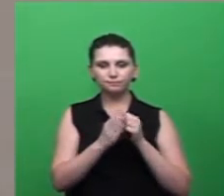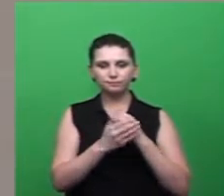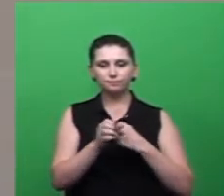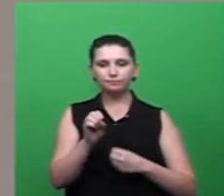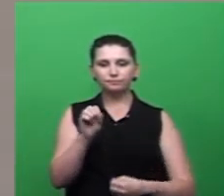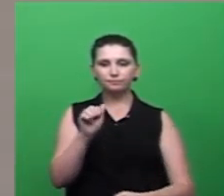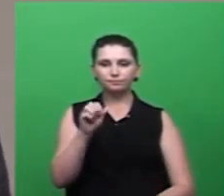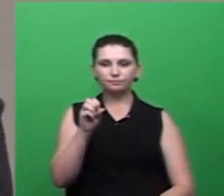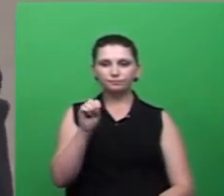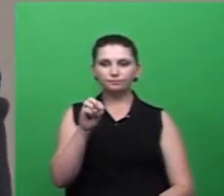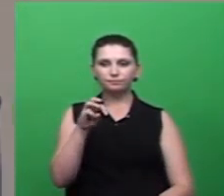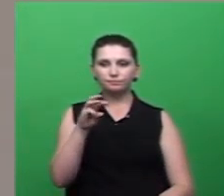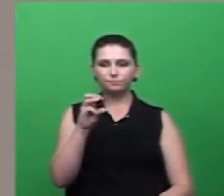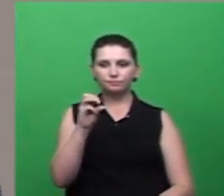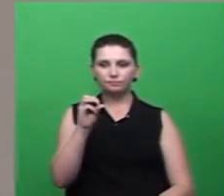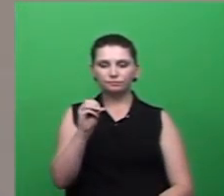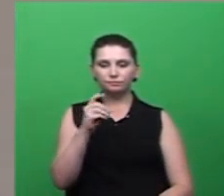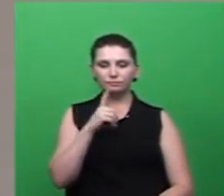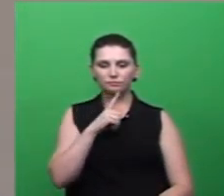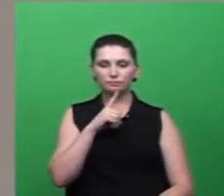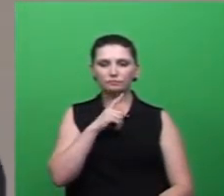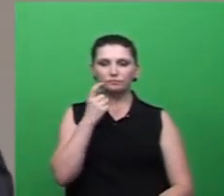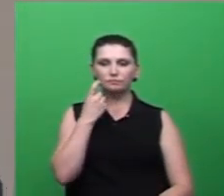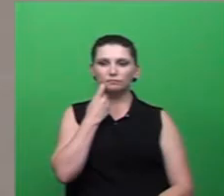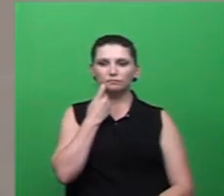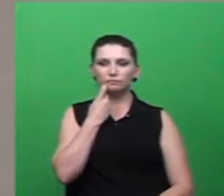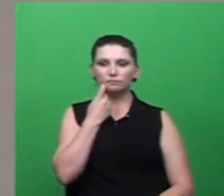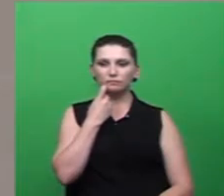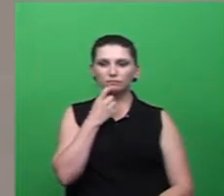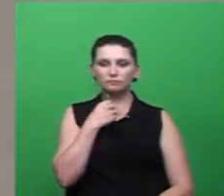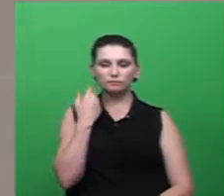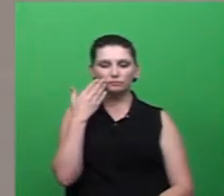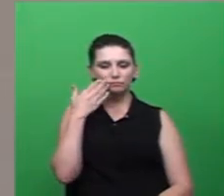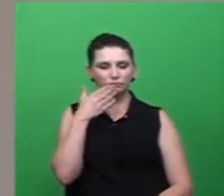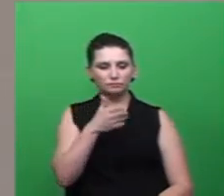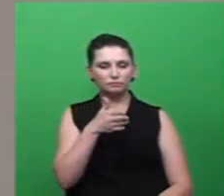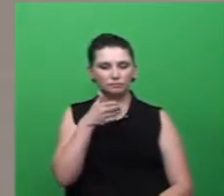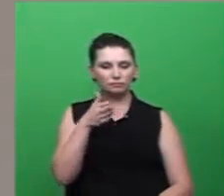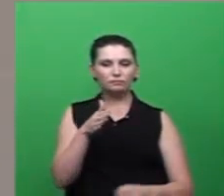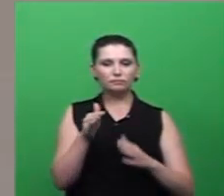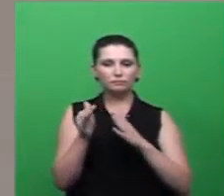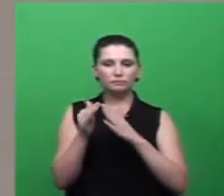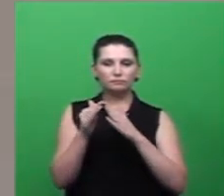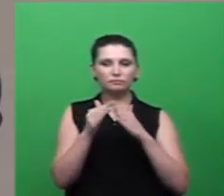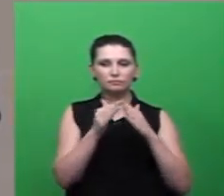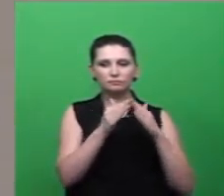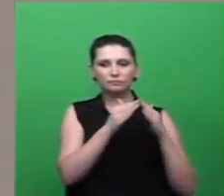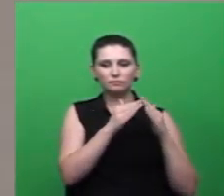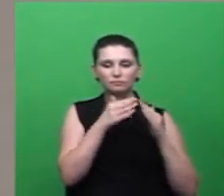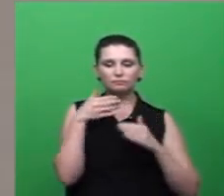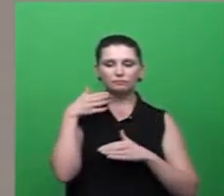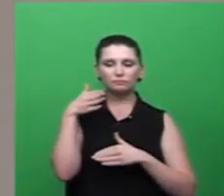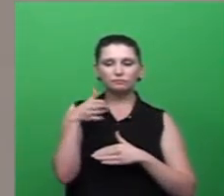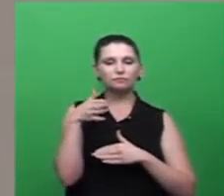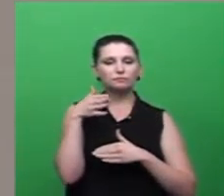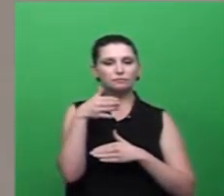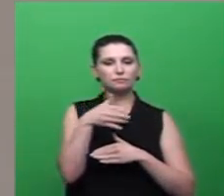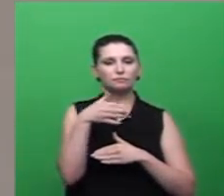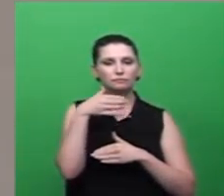eles vão fazer esse trabalho de uma campanha de visitar casa por casa exatamente transmitindo aquilo que foi